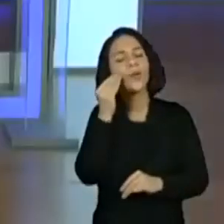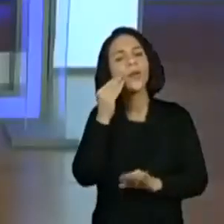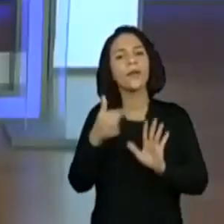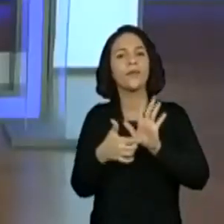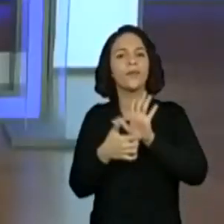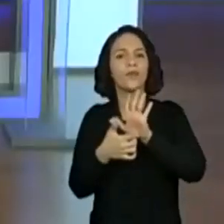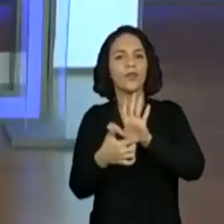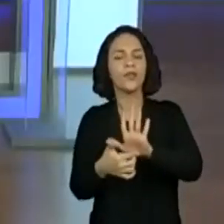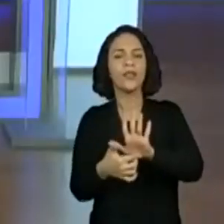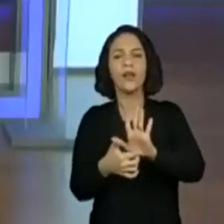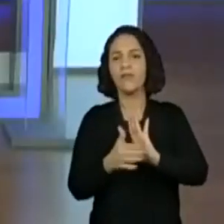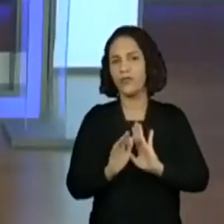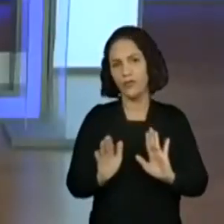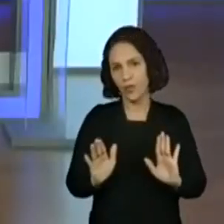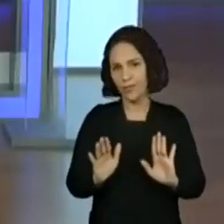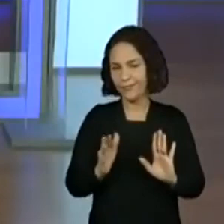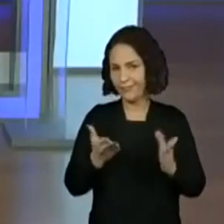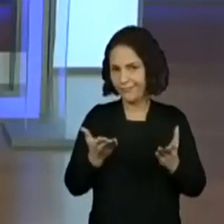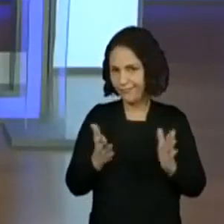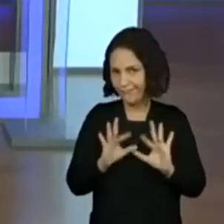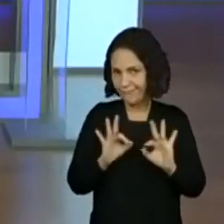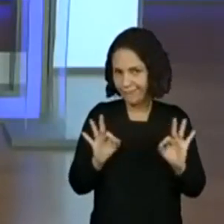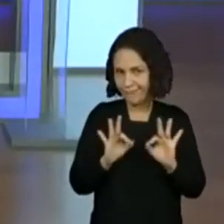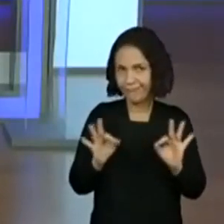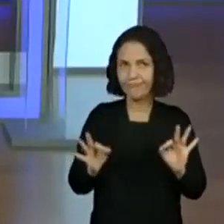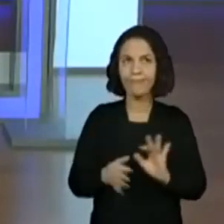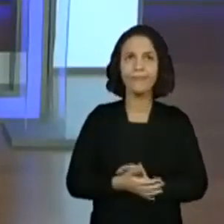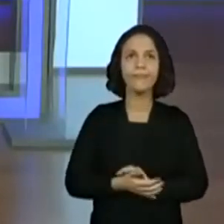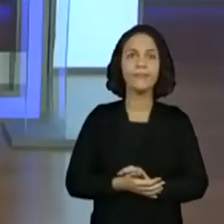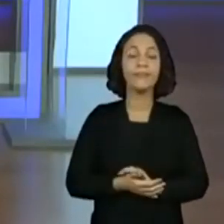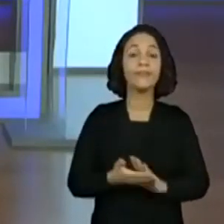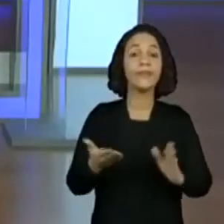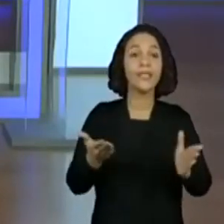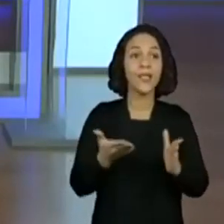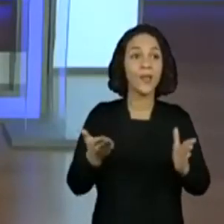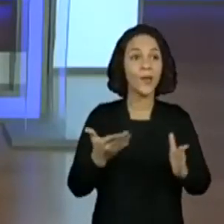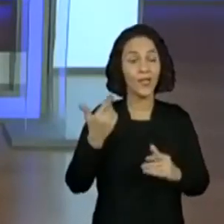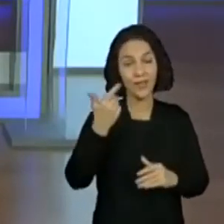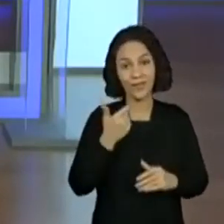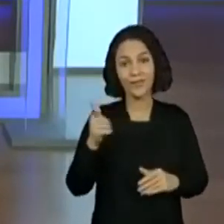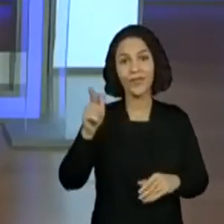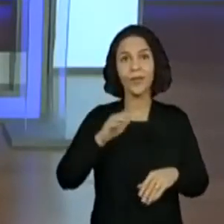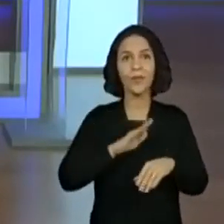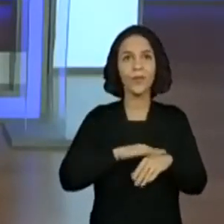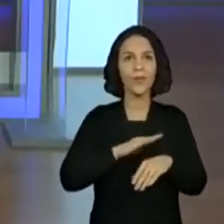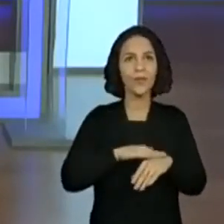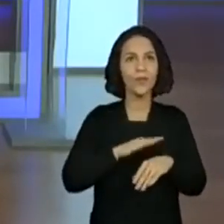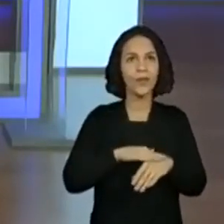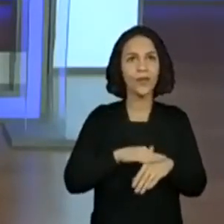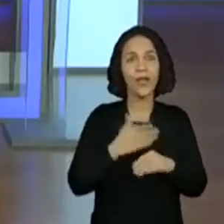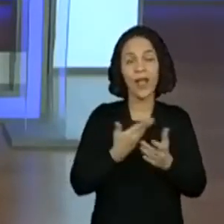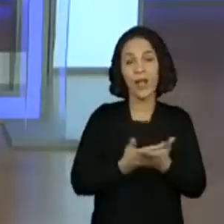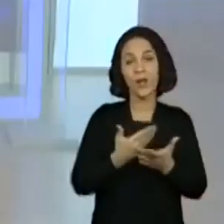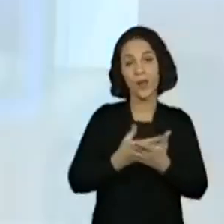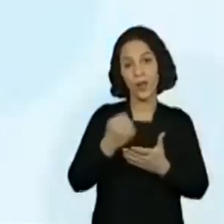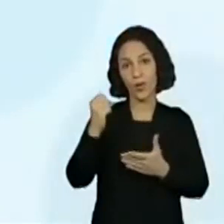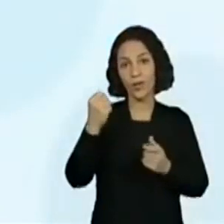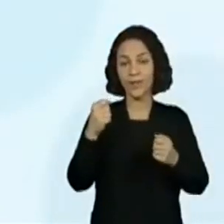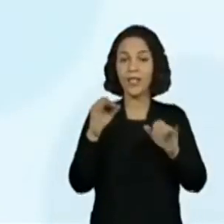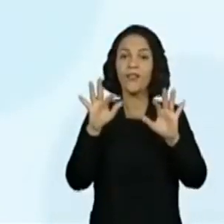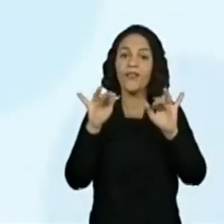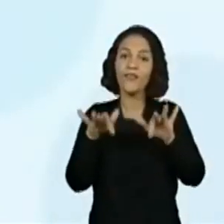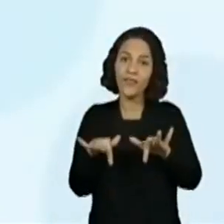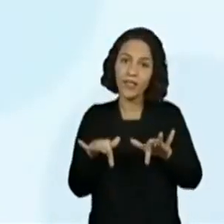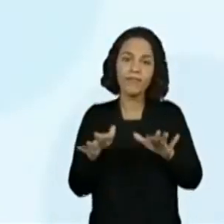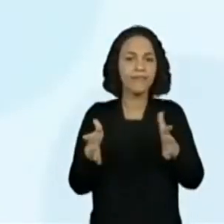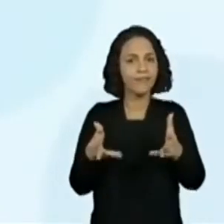mostrar, de apresentar. Sim. Certo. Vamos para o nosso momento. Aula 8, que a gente precisa finalizar com